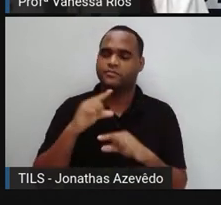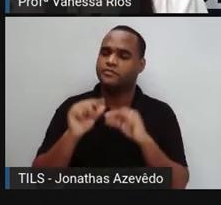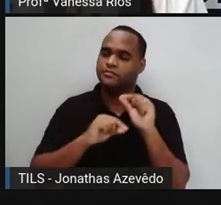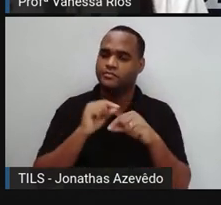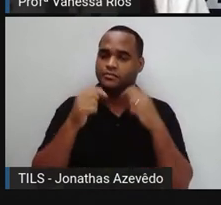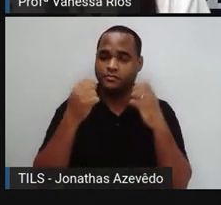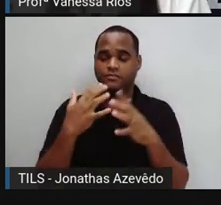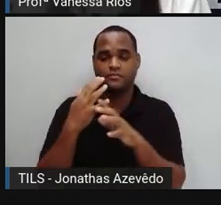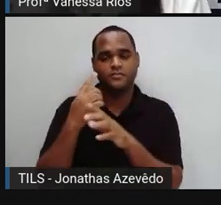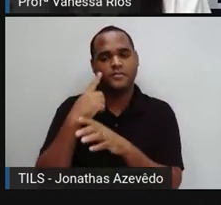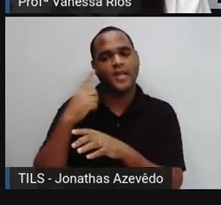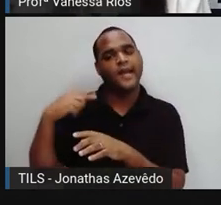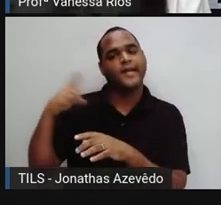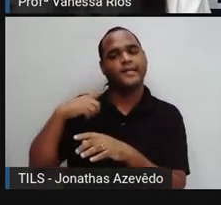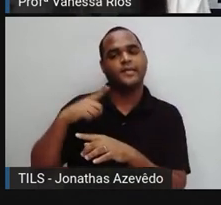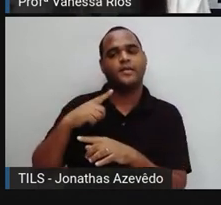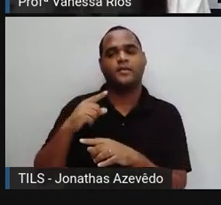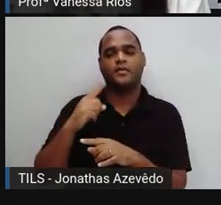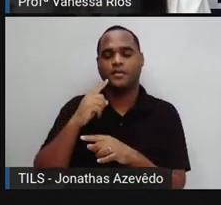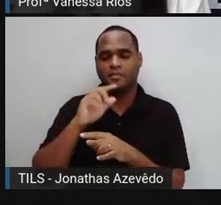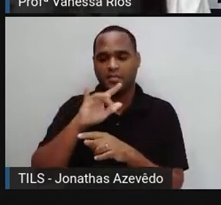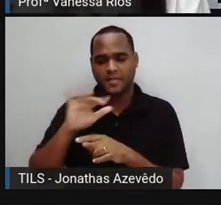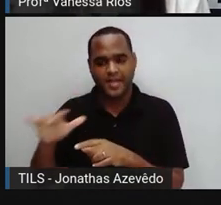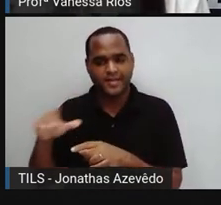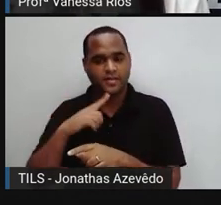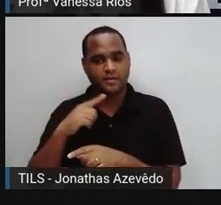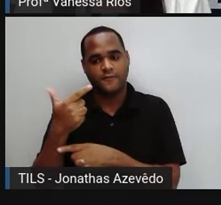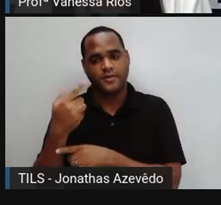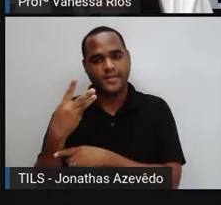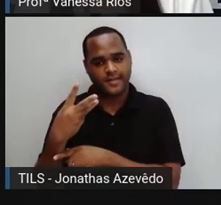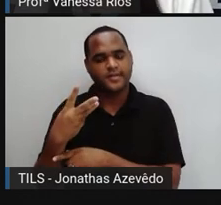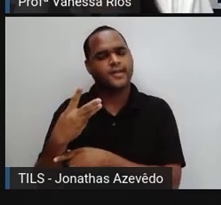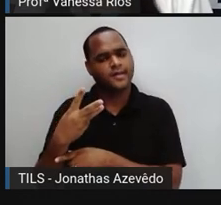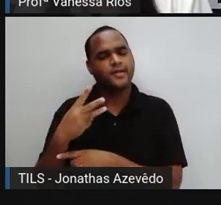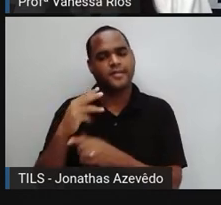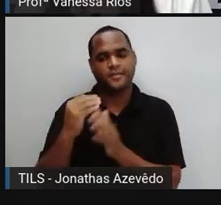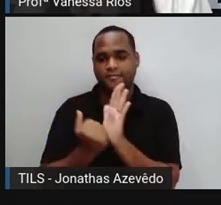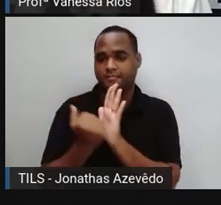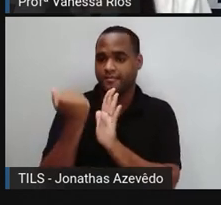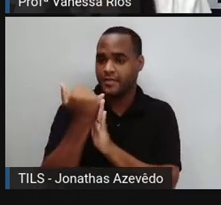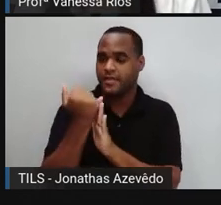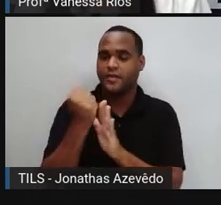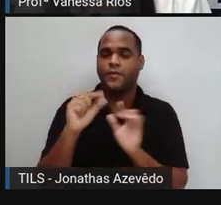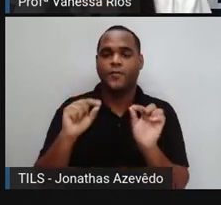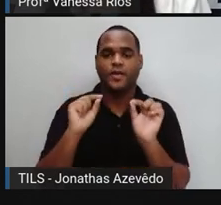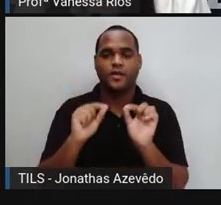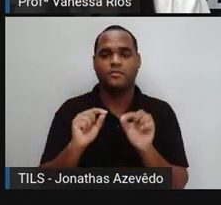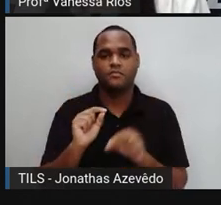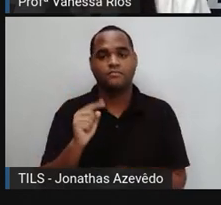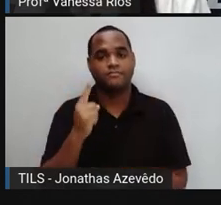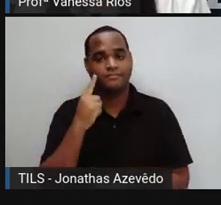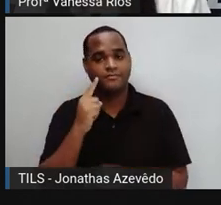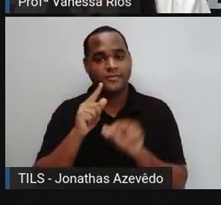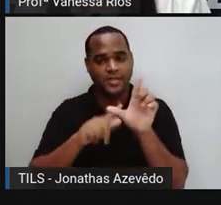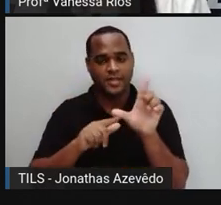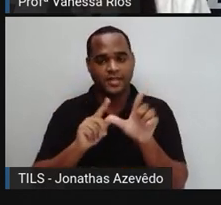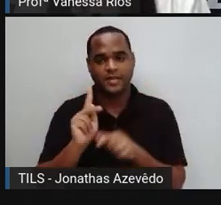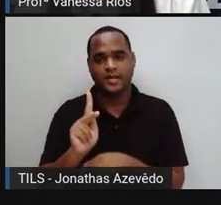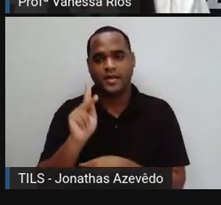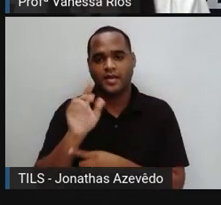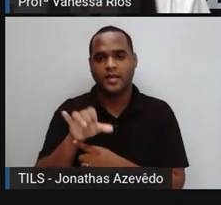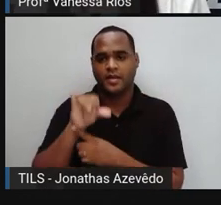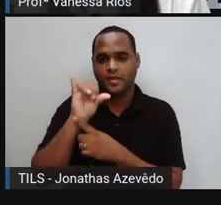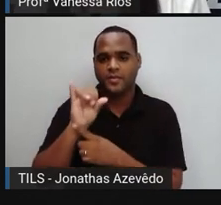né? Que antes o alfabeto possuía 23 letras e acrescentaram a esse alfabeto as letras com sons de K,